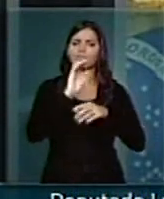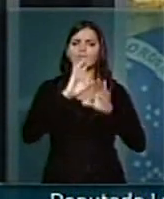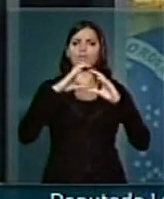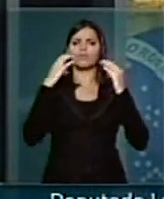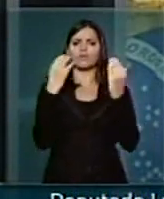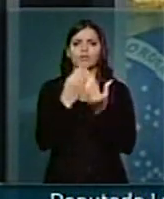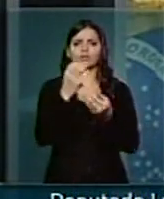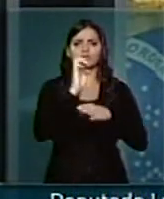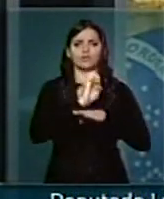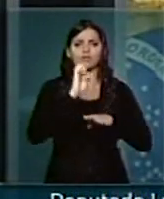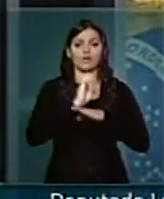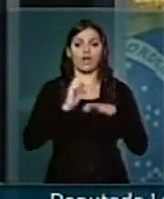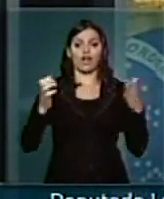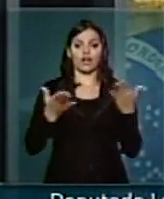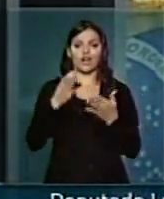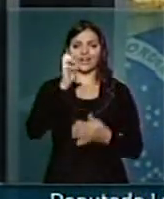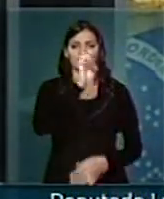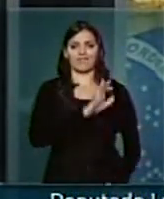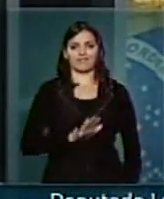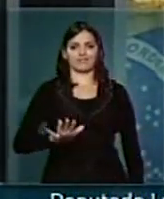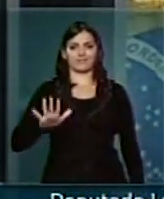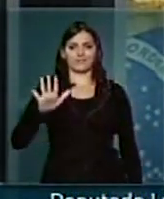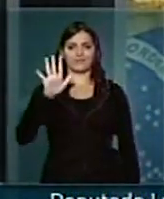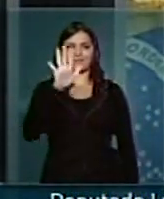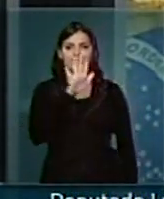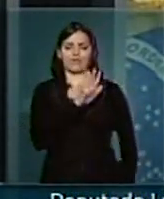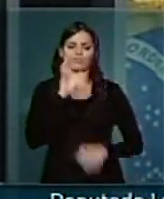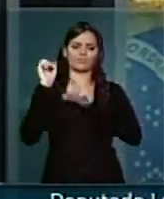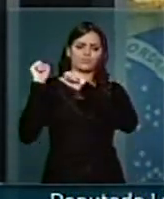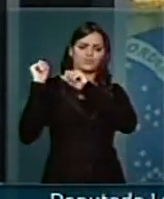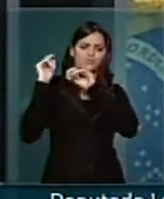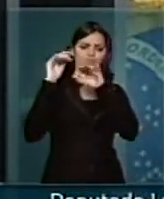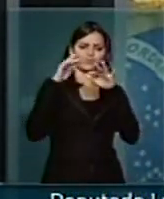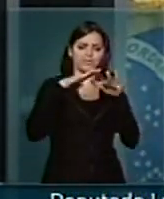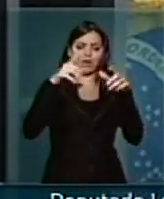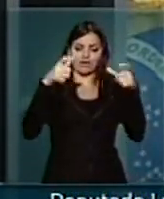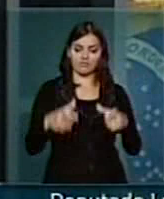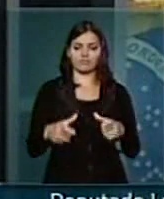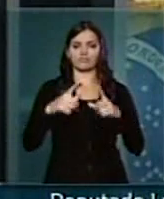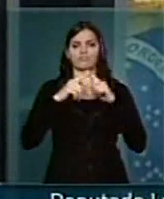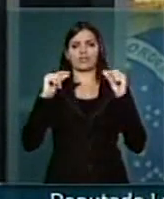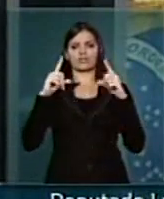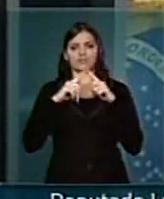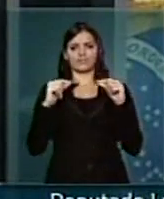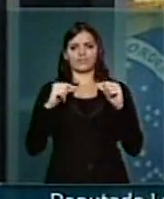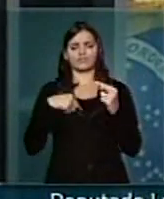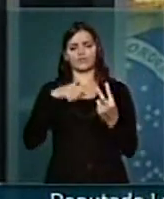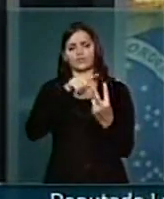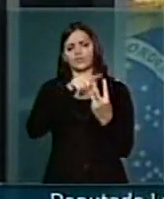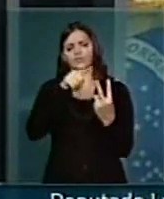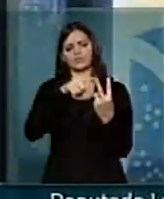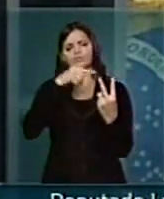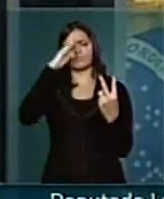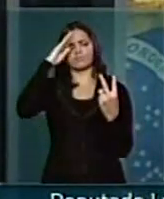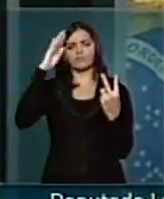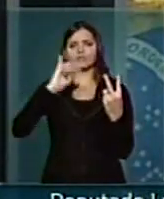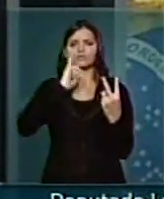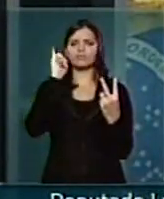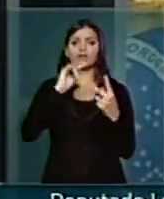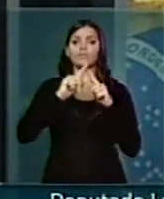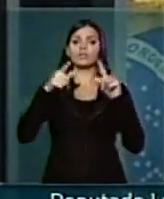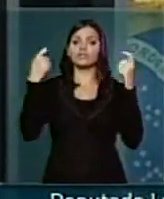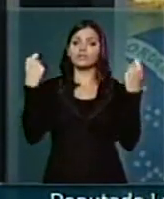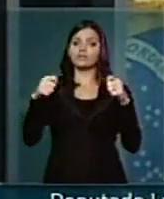fim, no Congresso Nacional. Sobre duas óticas bem definidas, mas que é uma demanda que a